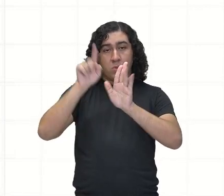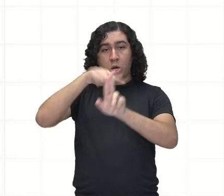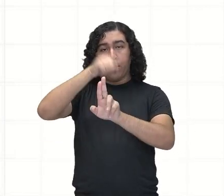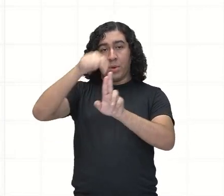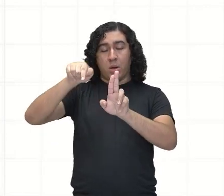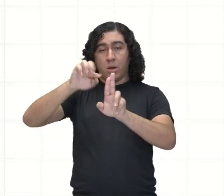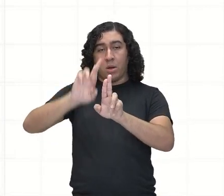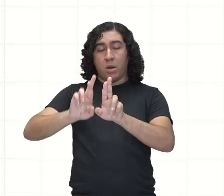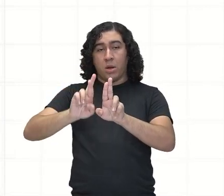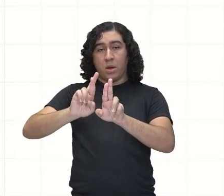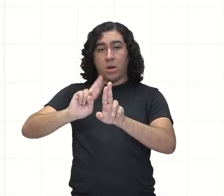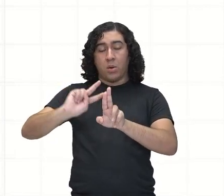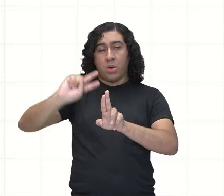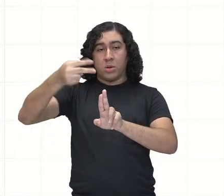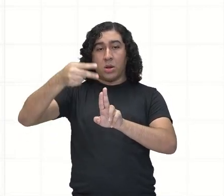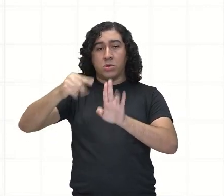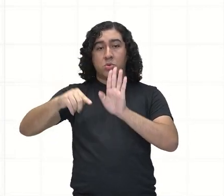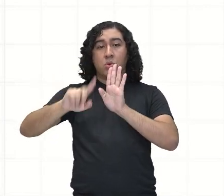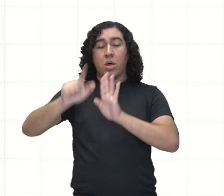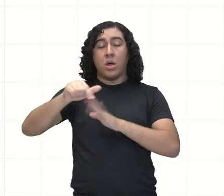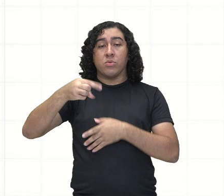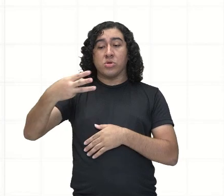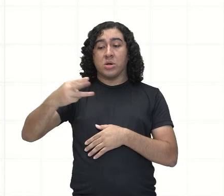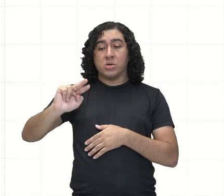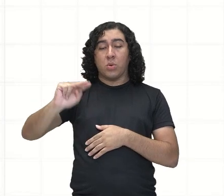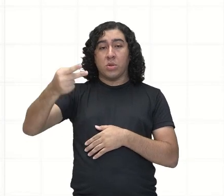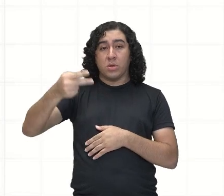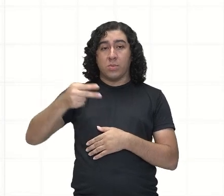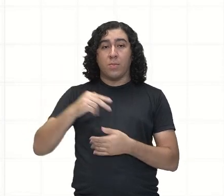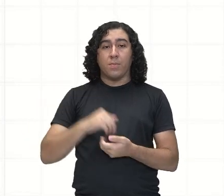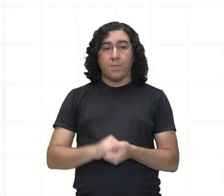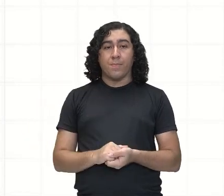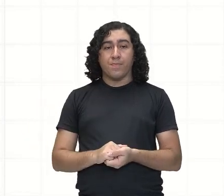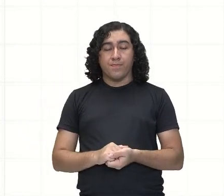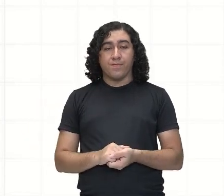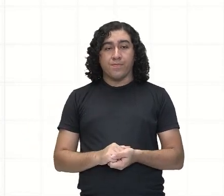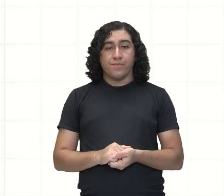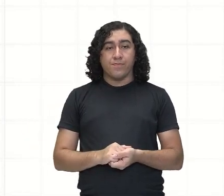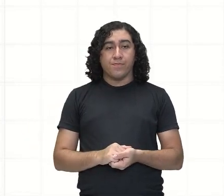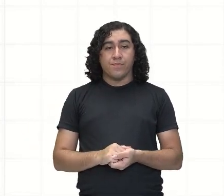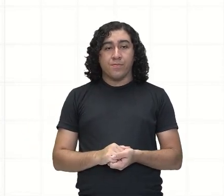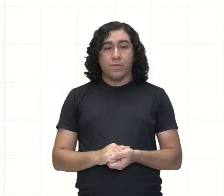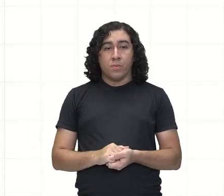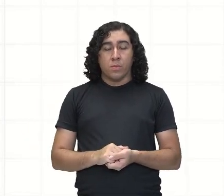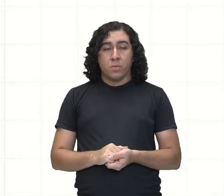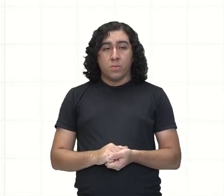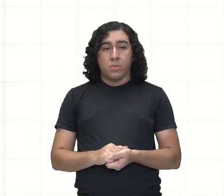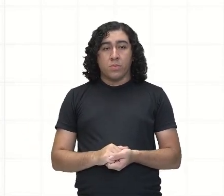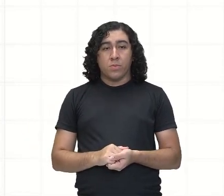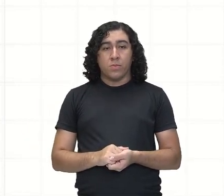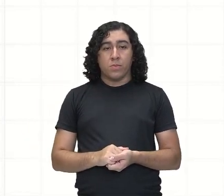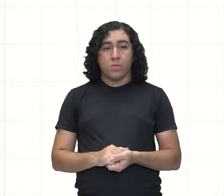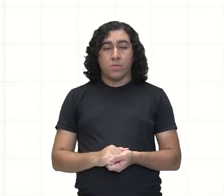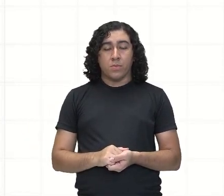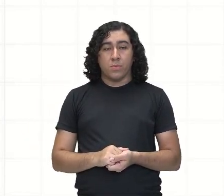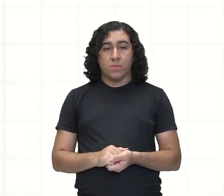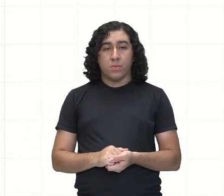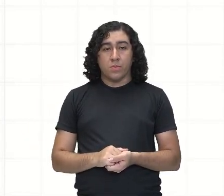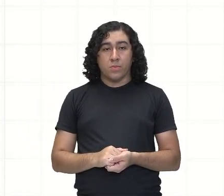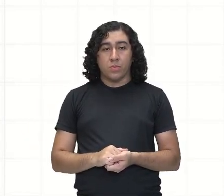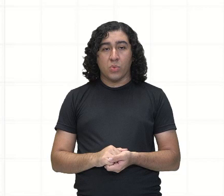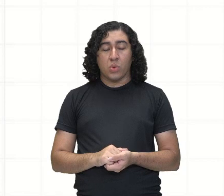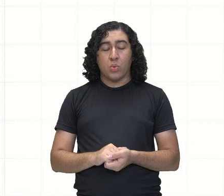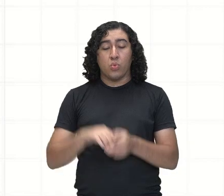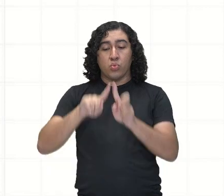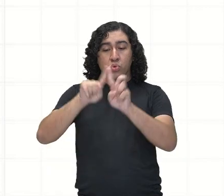com os 3 metros, que é do círculo do carrossel antes